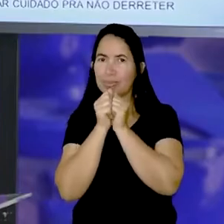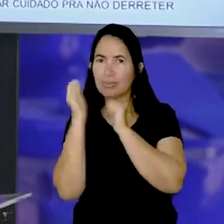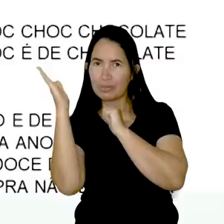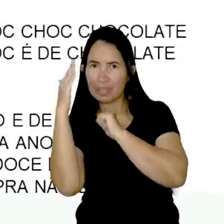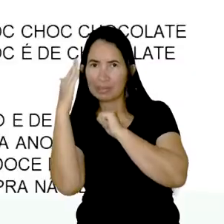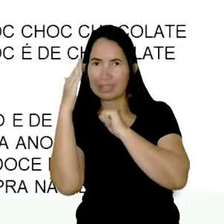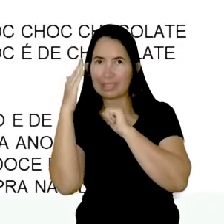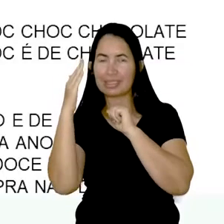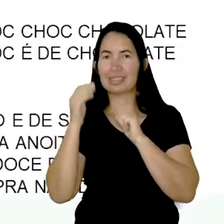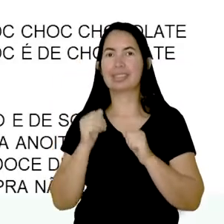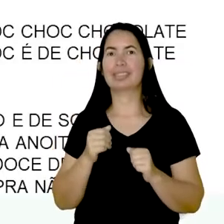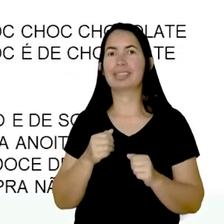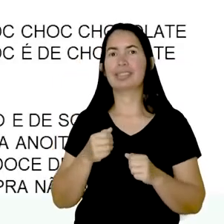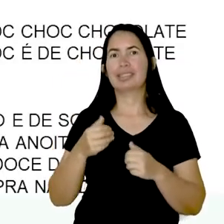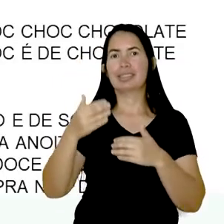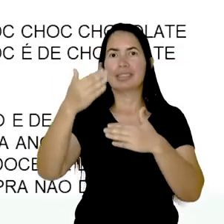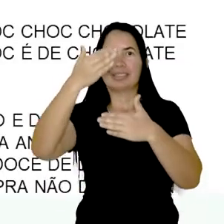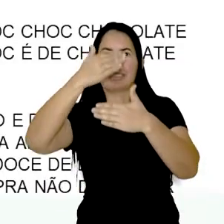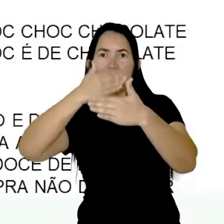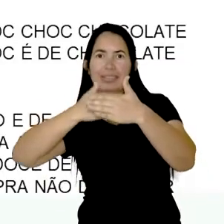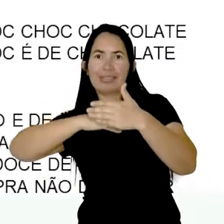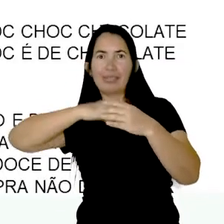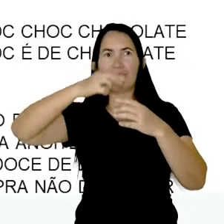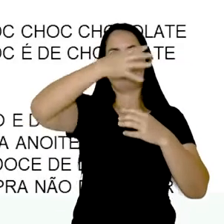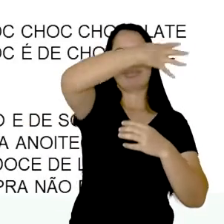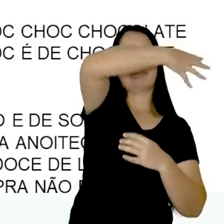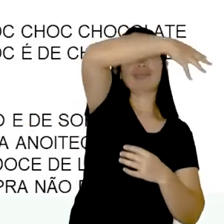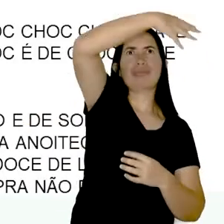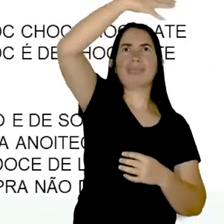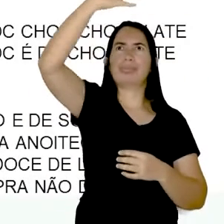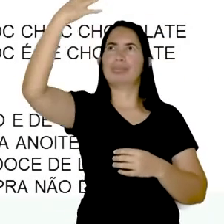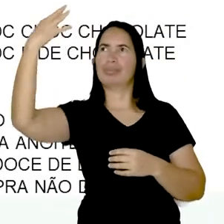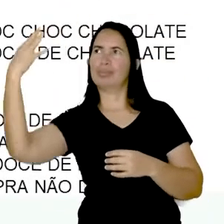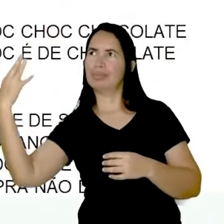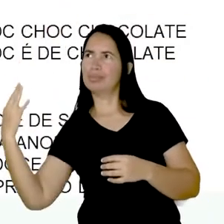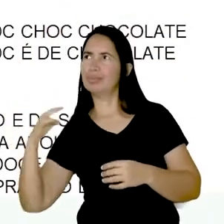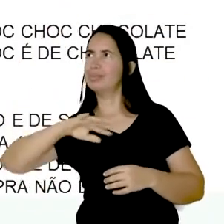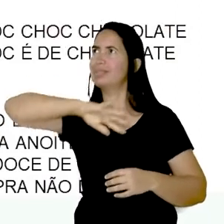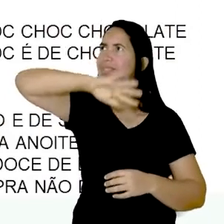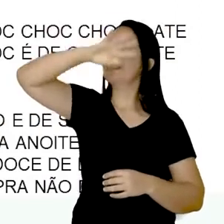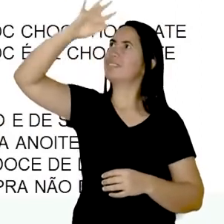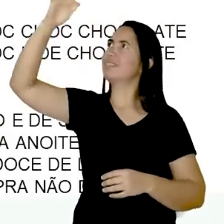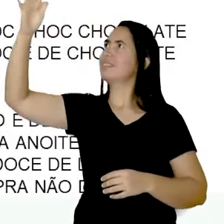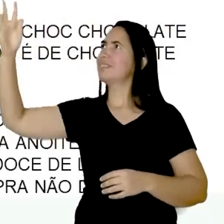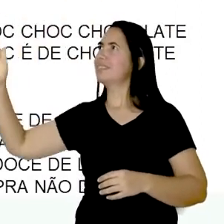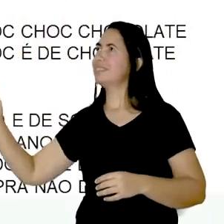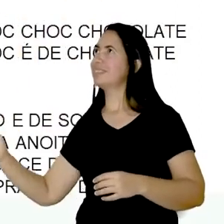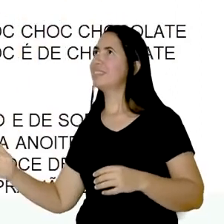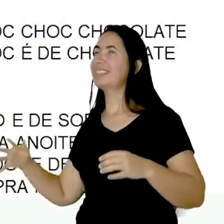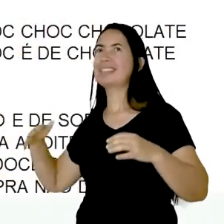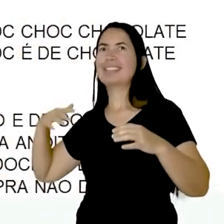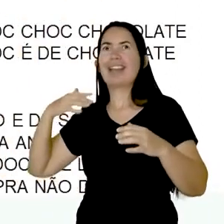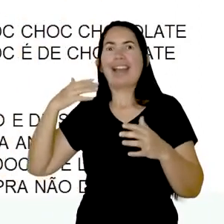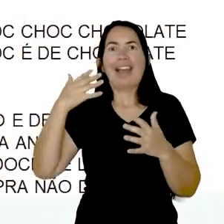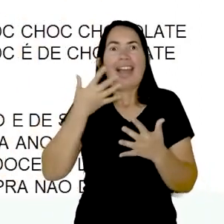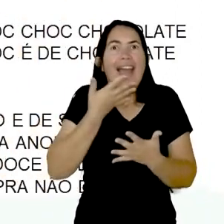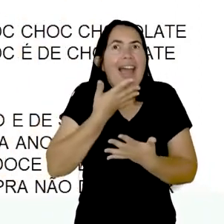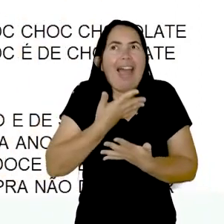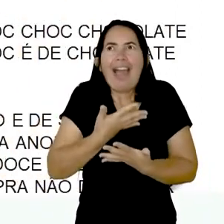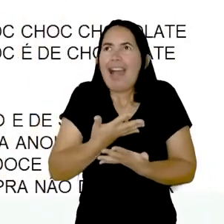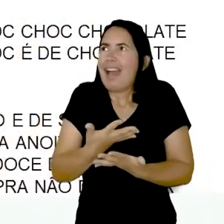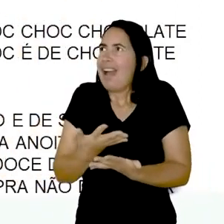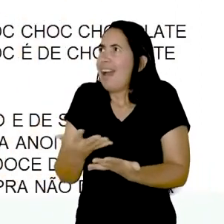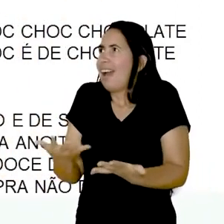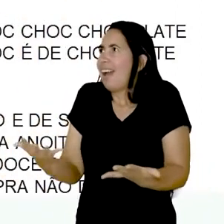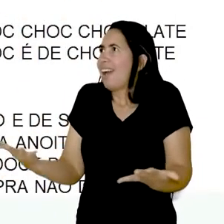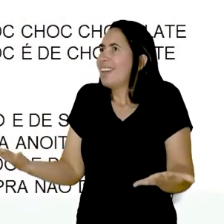Por detrás do arco-íris, além do horizonte, há um mundo encantado